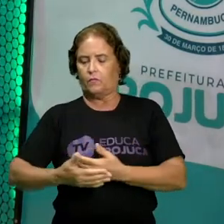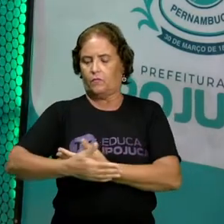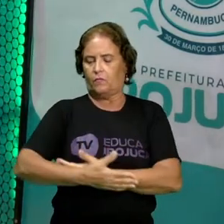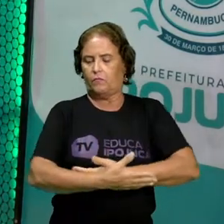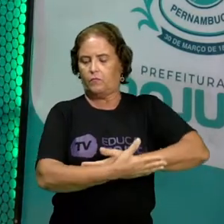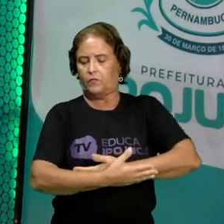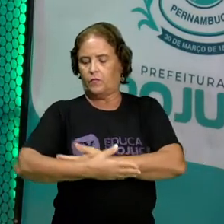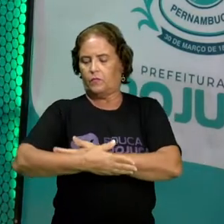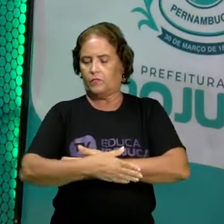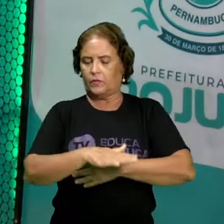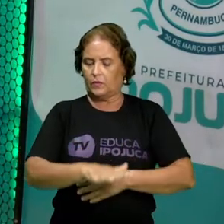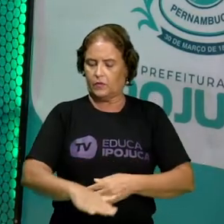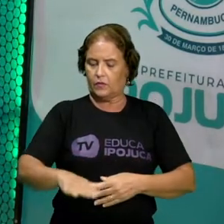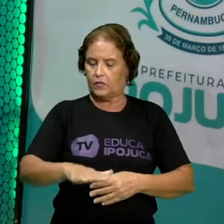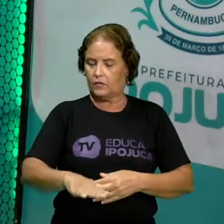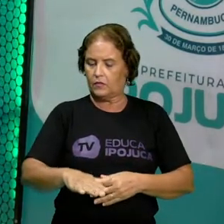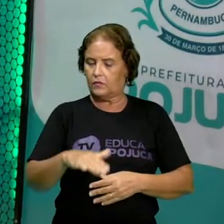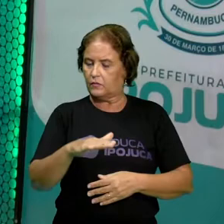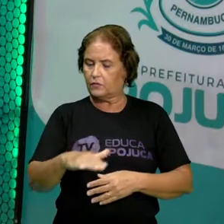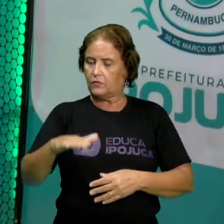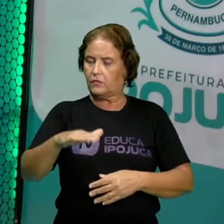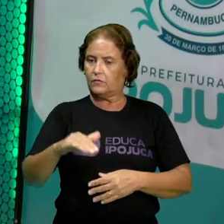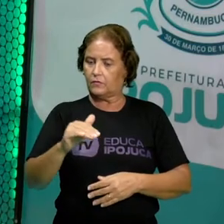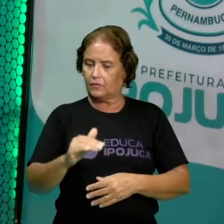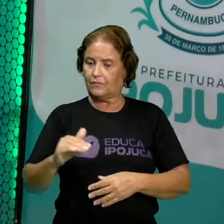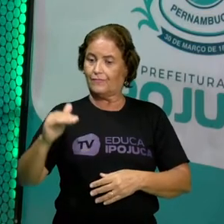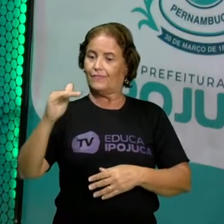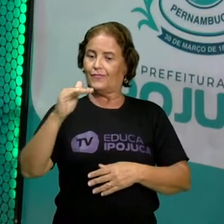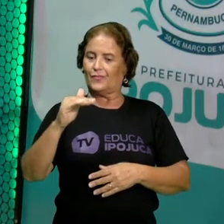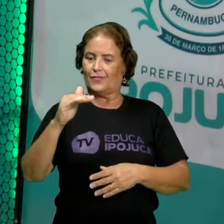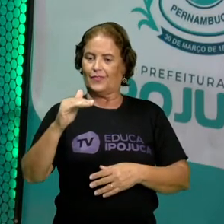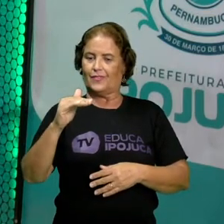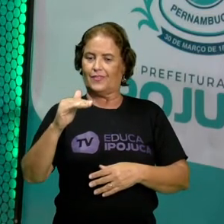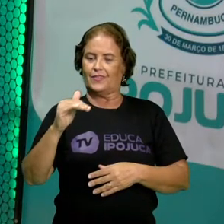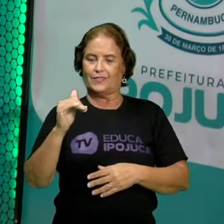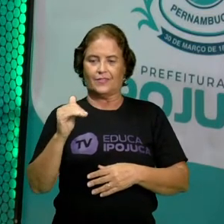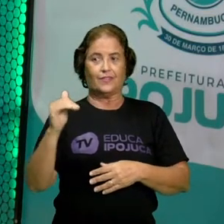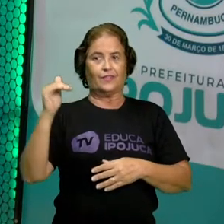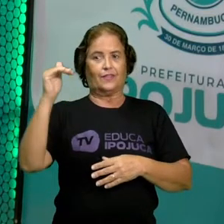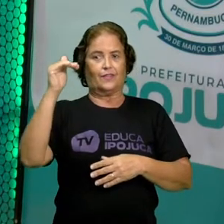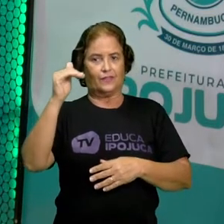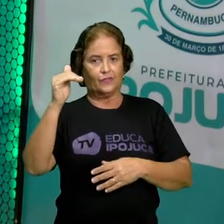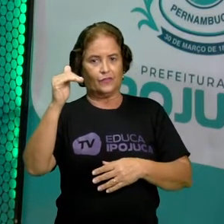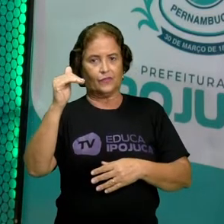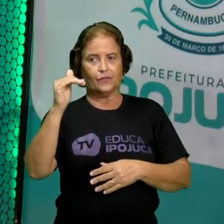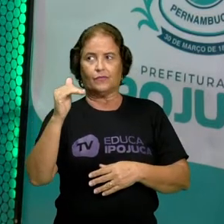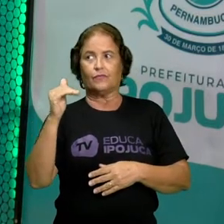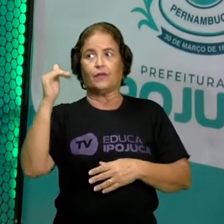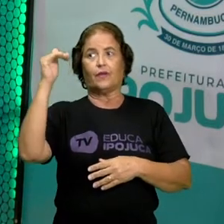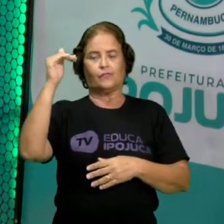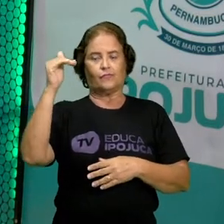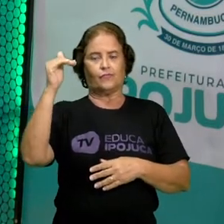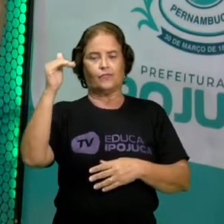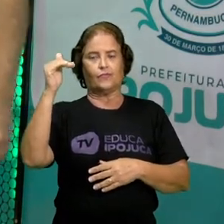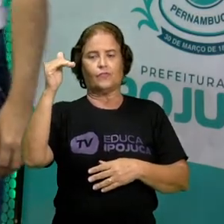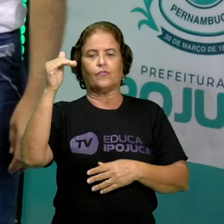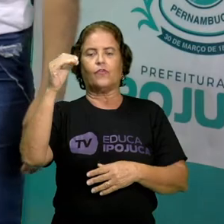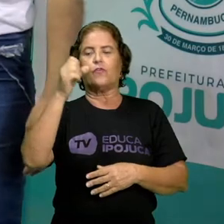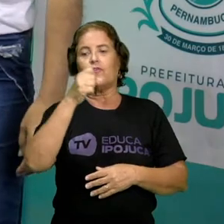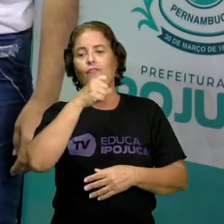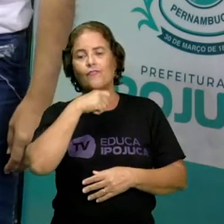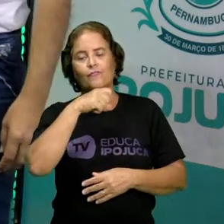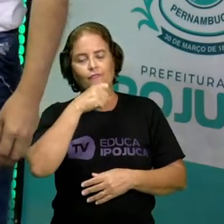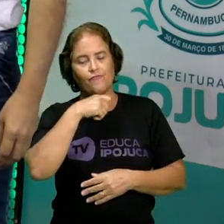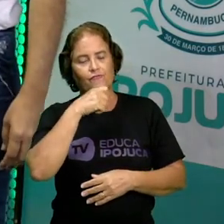criança, criança, adolescente, fase adulta, fase adulta e a velhice.